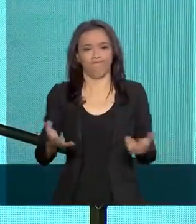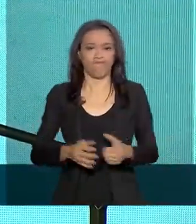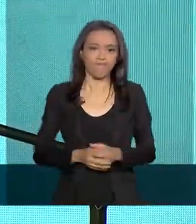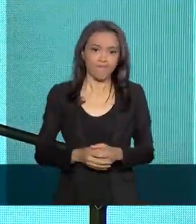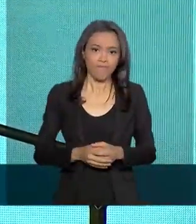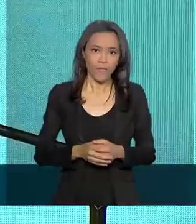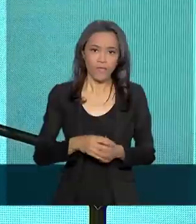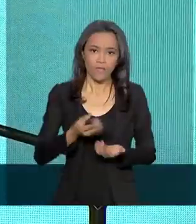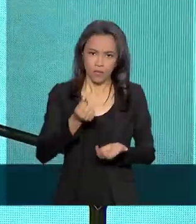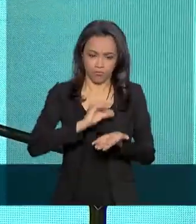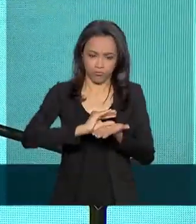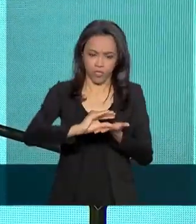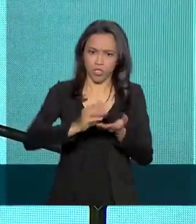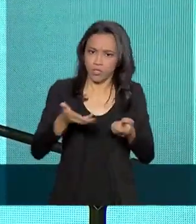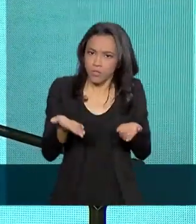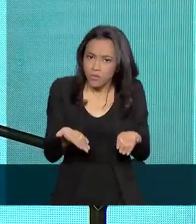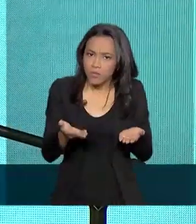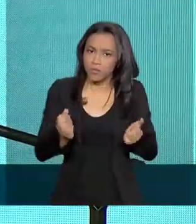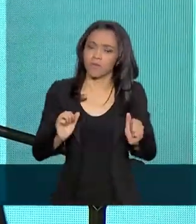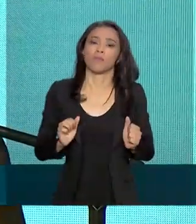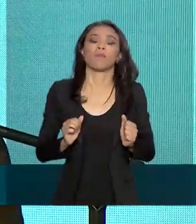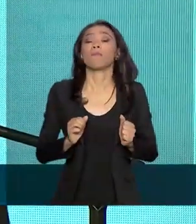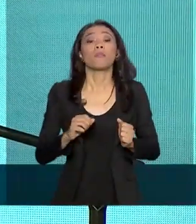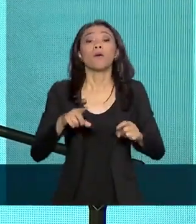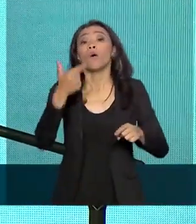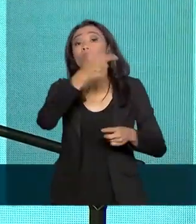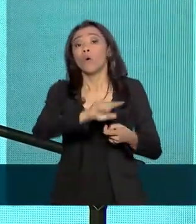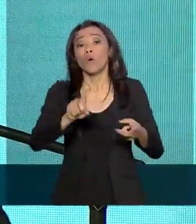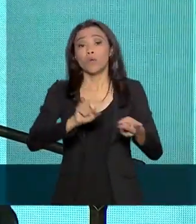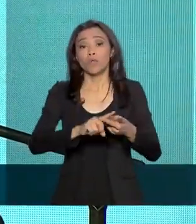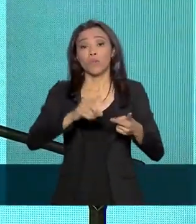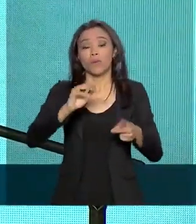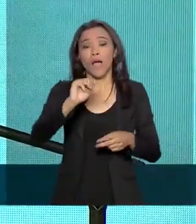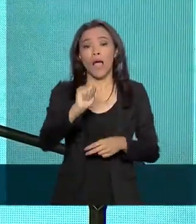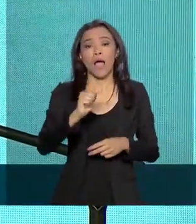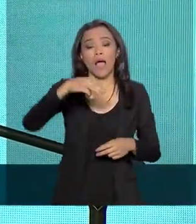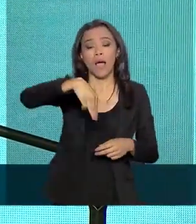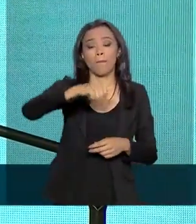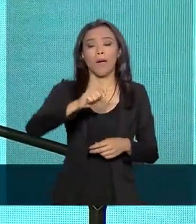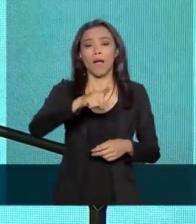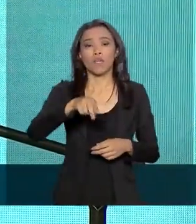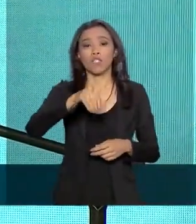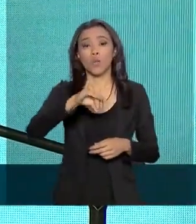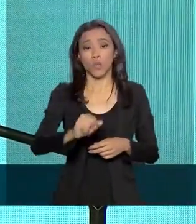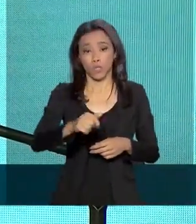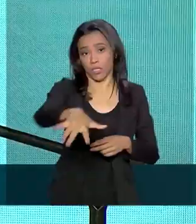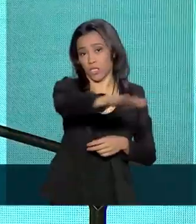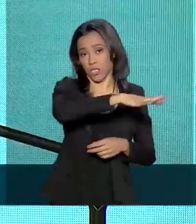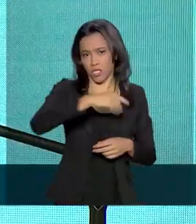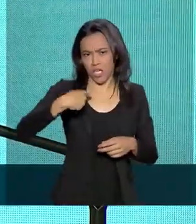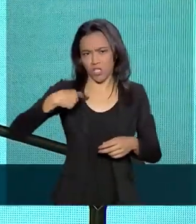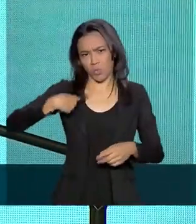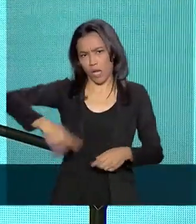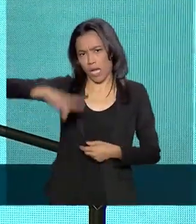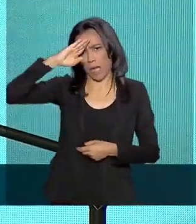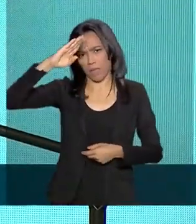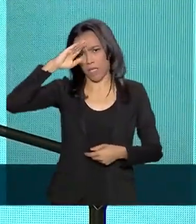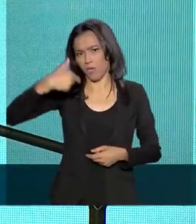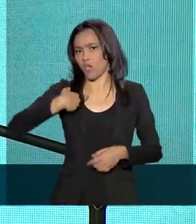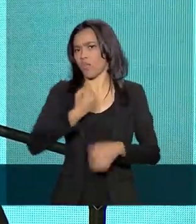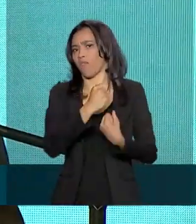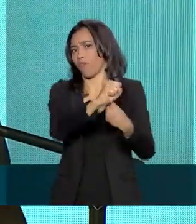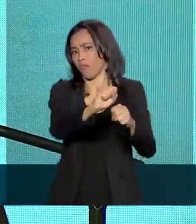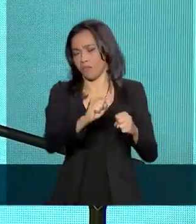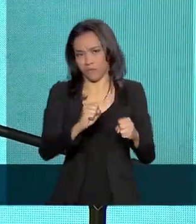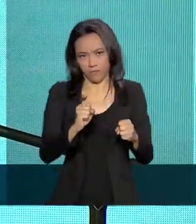A questão da Amazônia, não é porque eu sou o capitão do Exército Militar que eu defendo a Amazônia, é a obrigação